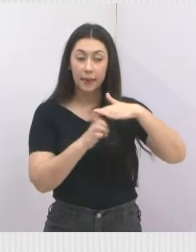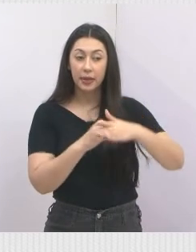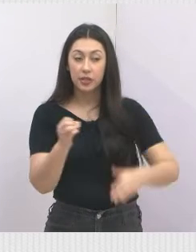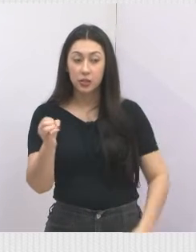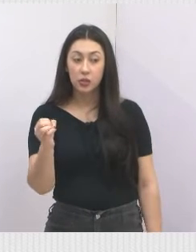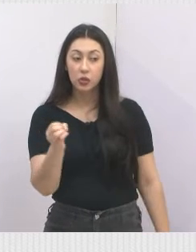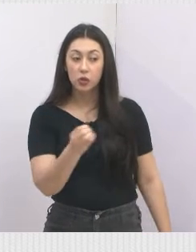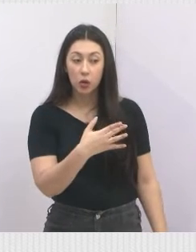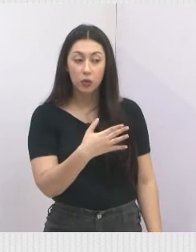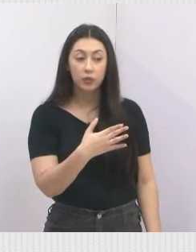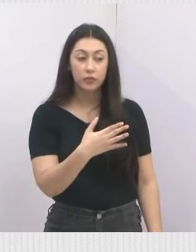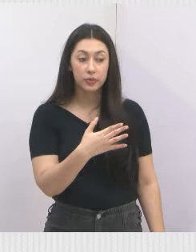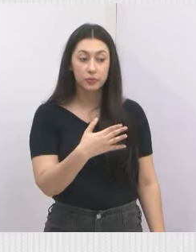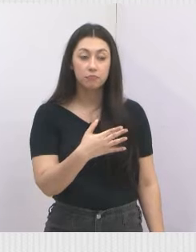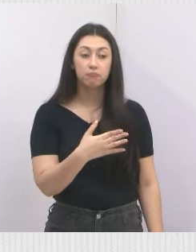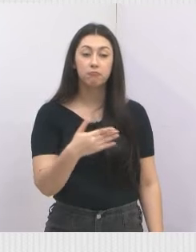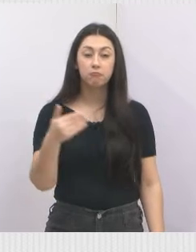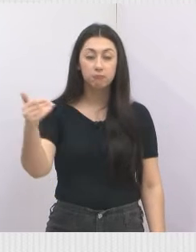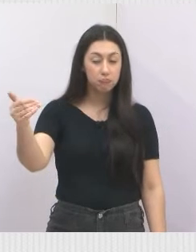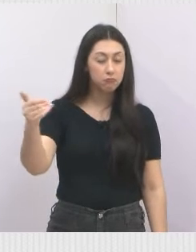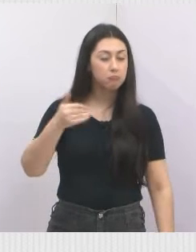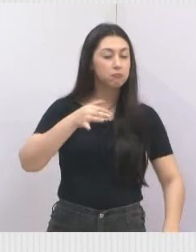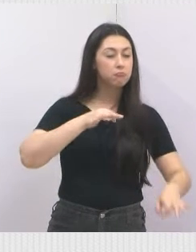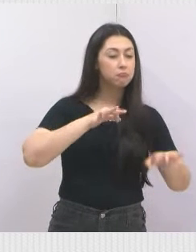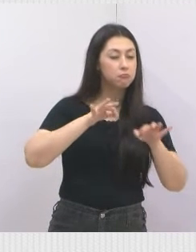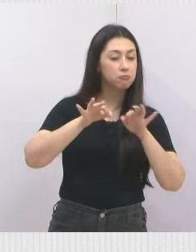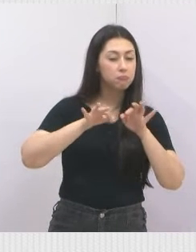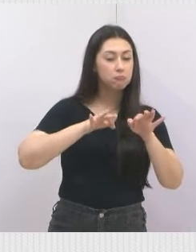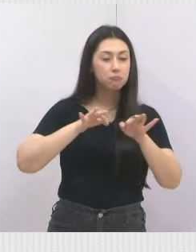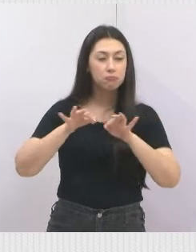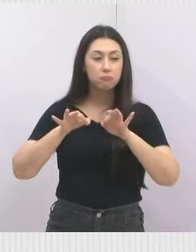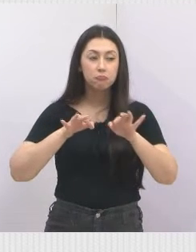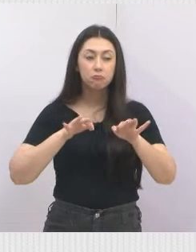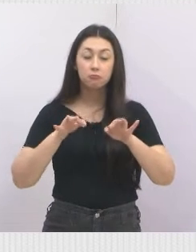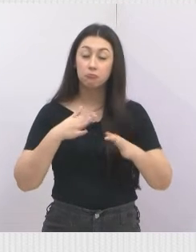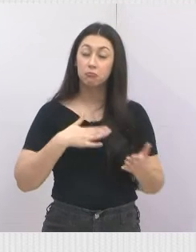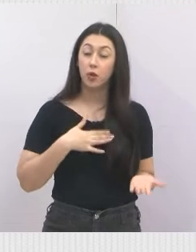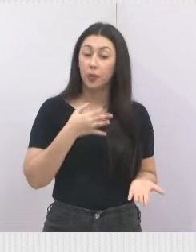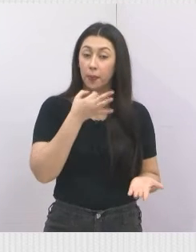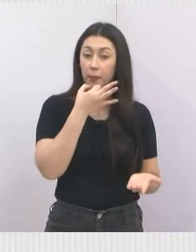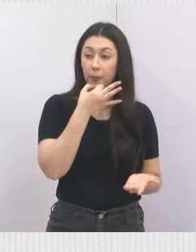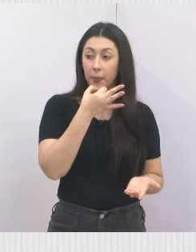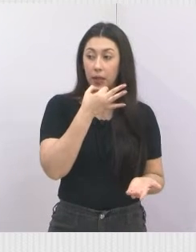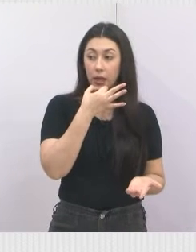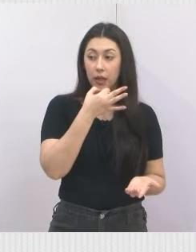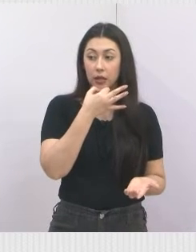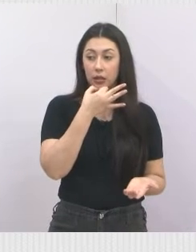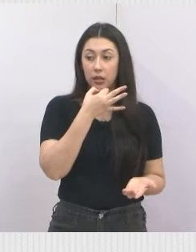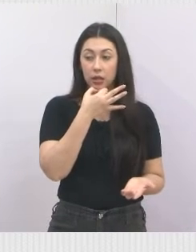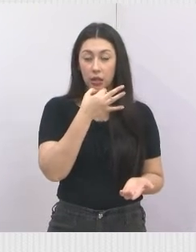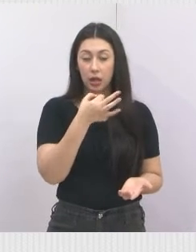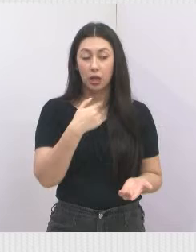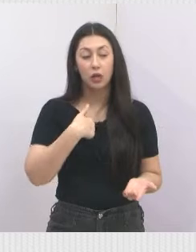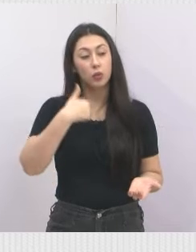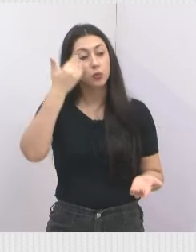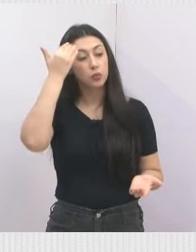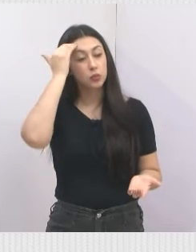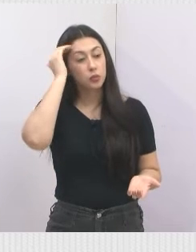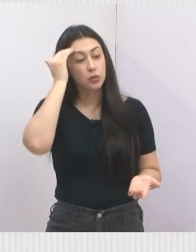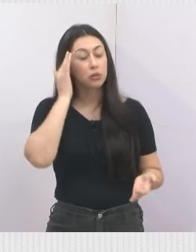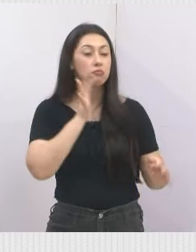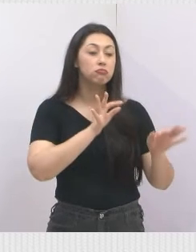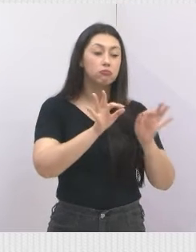para prestar serviço do SAI, vem elaborando, pelo menos no meu ponto de vista, até quando eu entender o contrário,